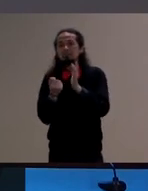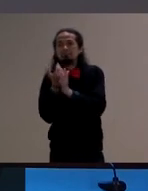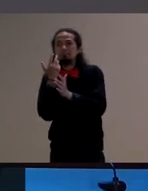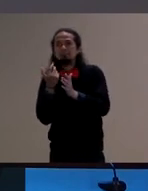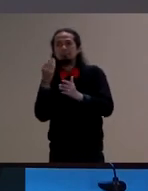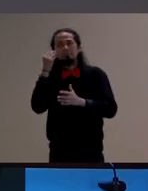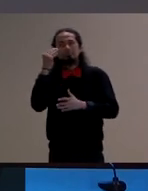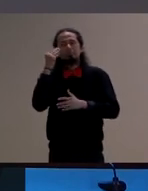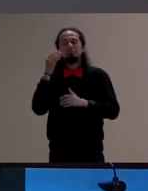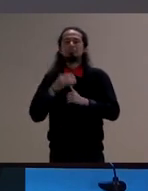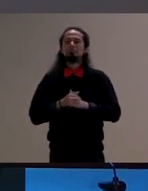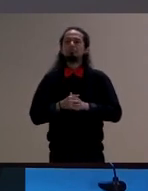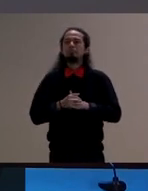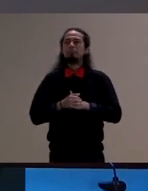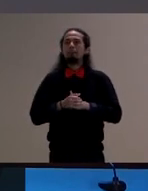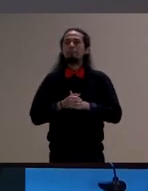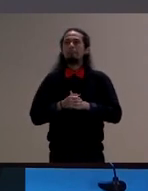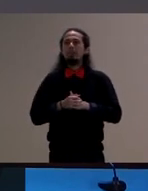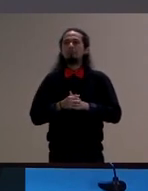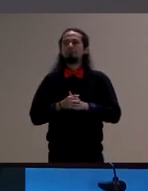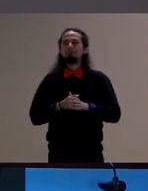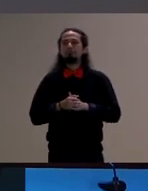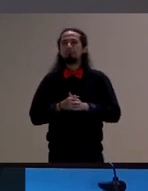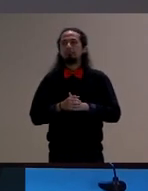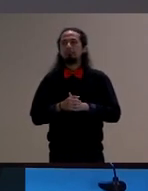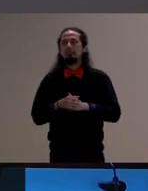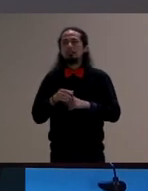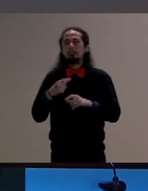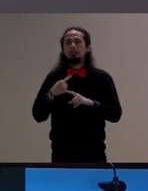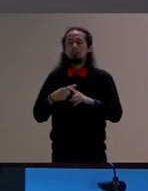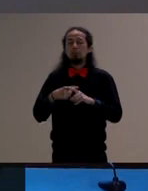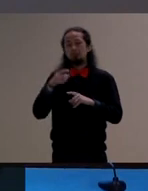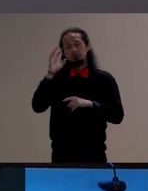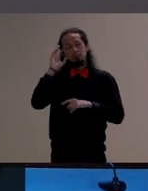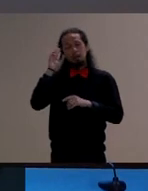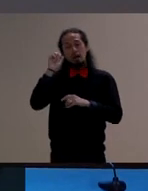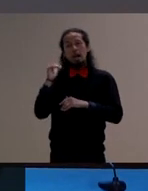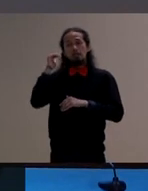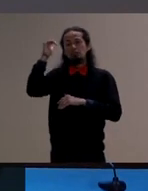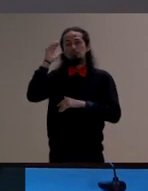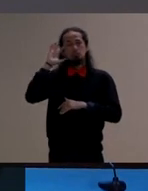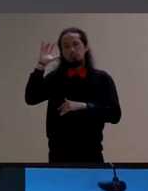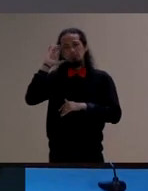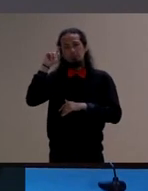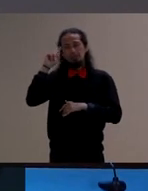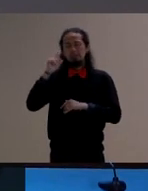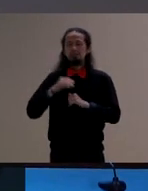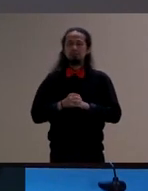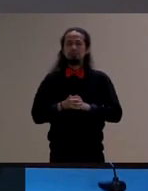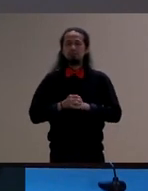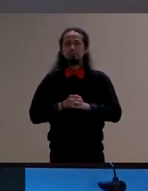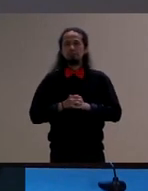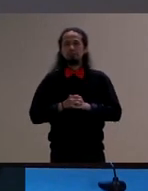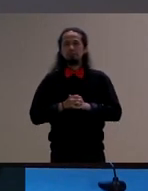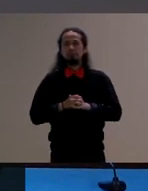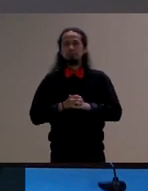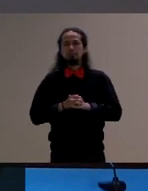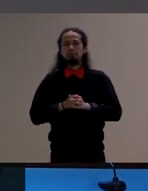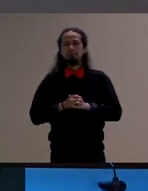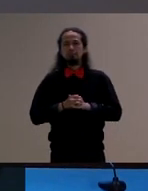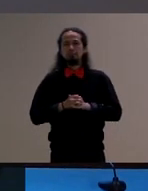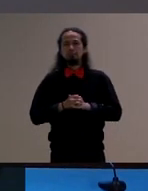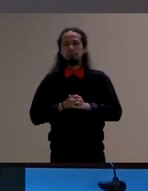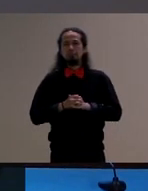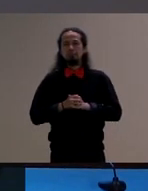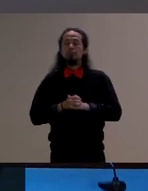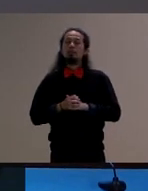que nem sempre são pensadas pelos adultos também então aqui ele vai mostrando um pouco como que a